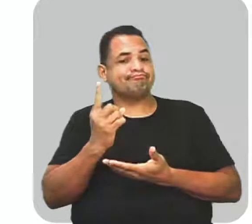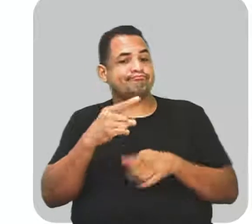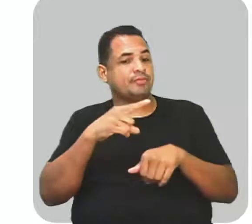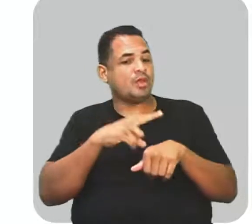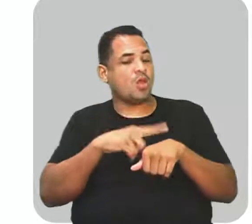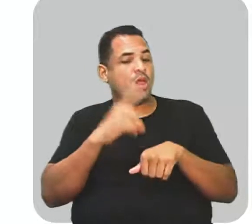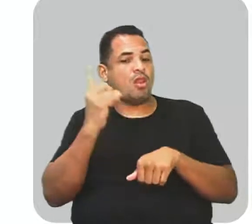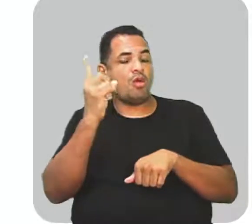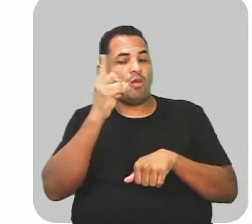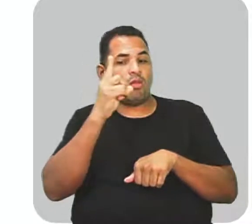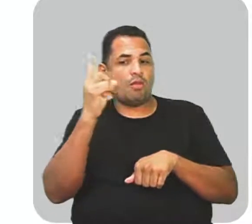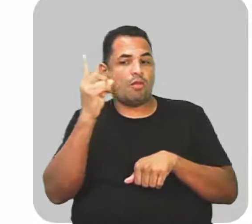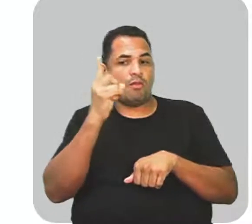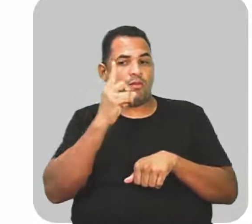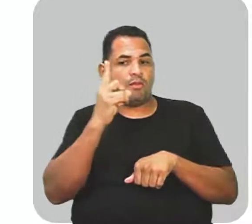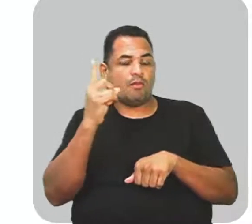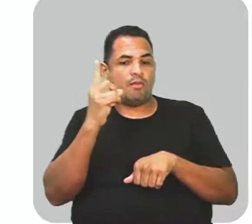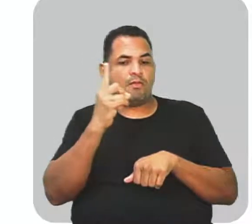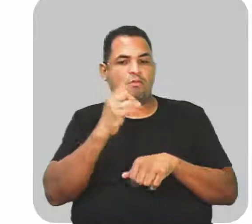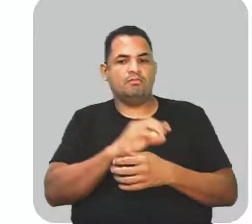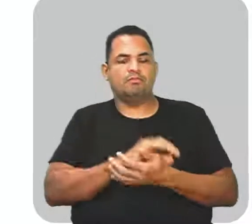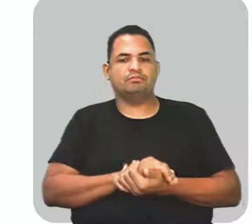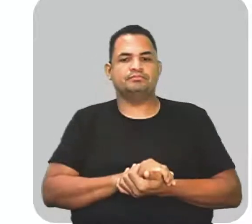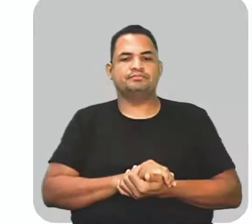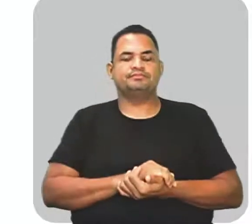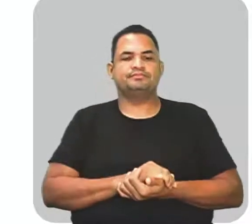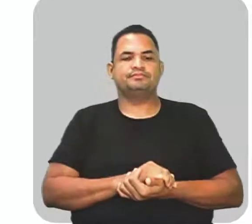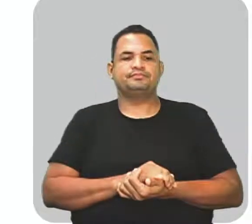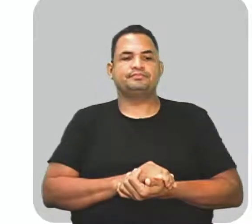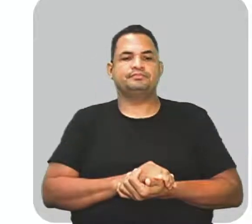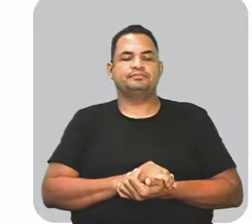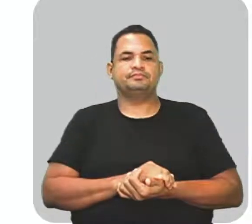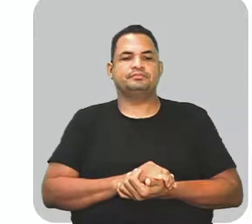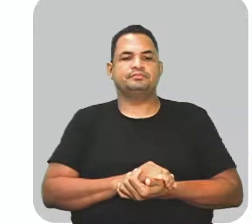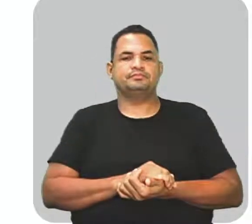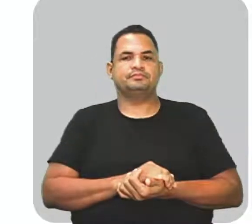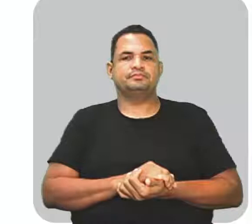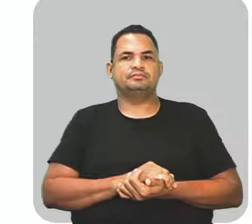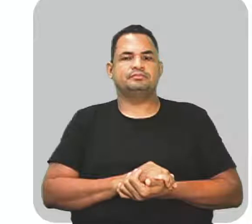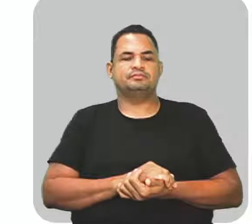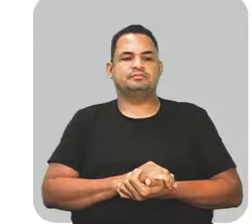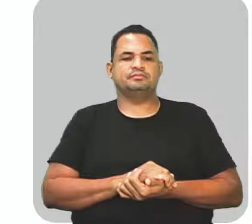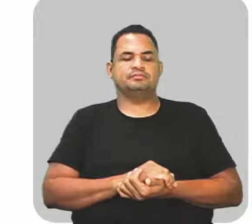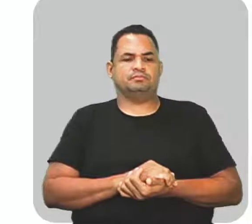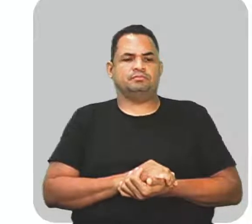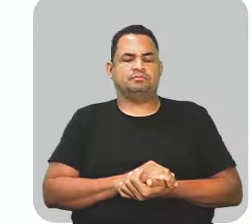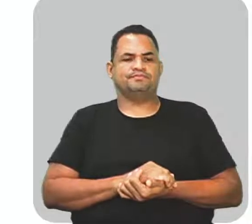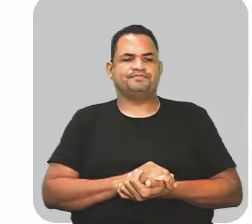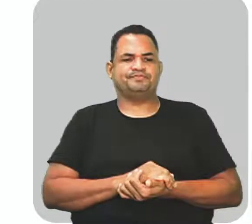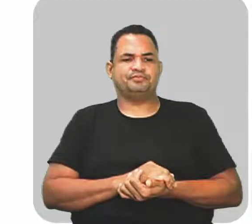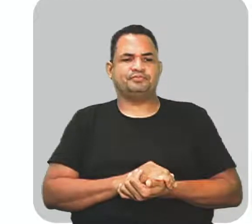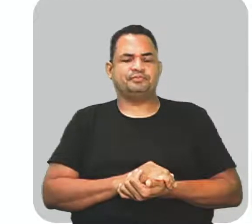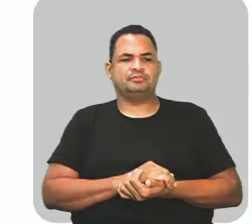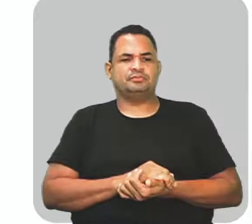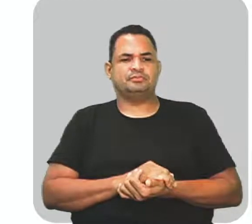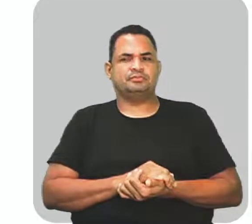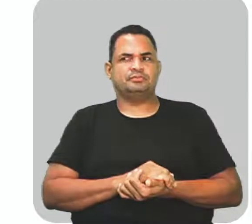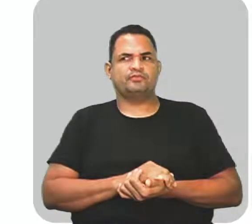relógio, tic-tac, tic-tac. Fazia o relógio da sala de jantar. Esse relógio é bem antigo, né?